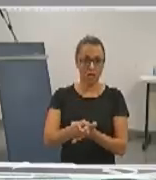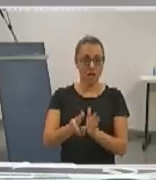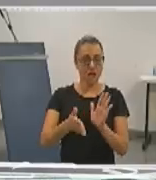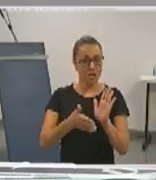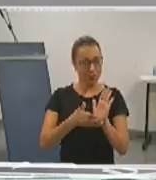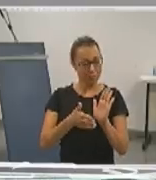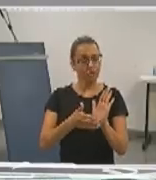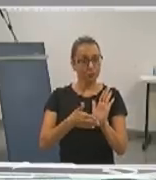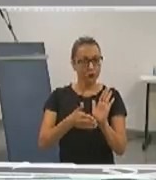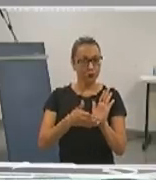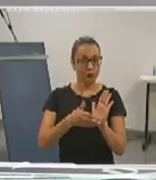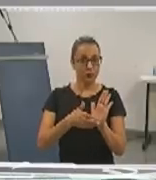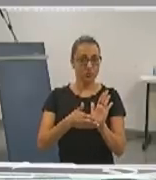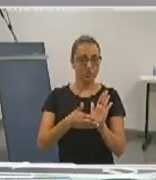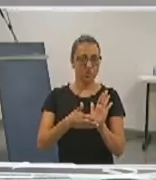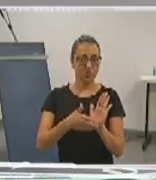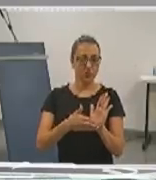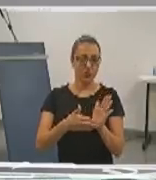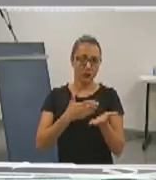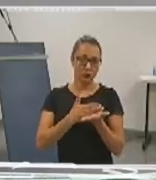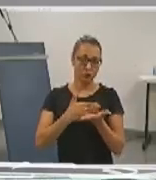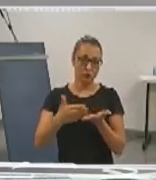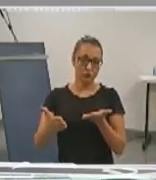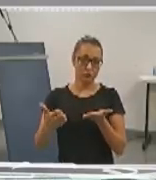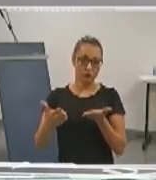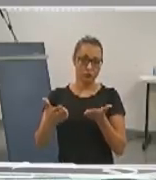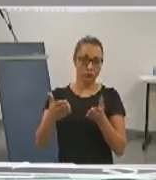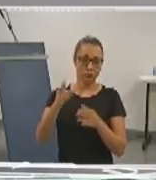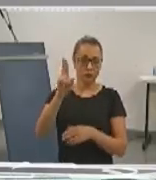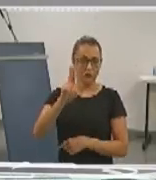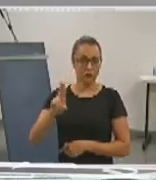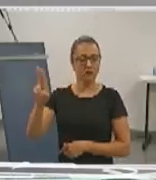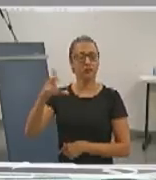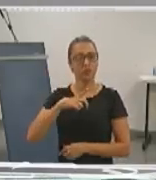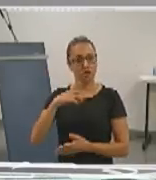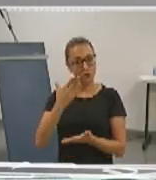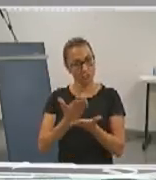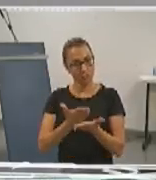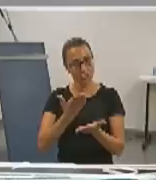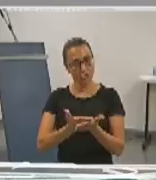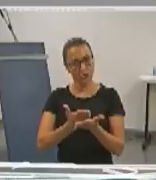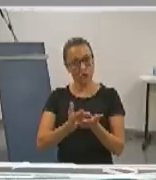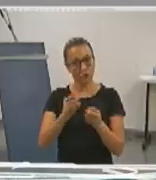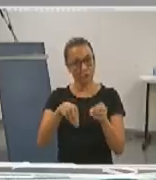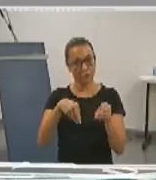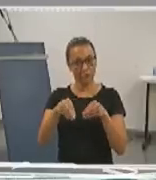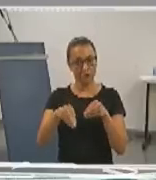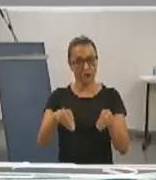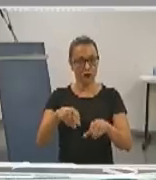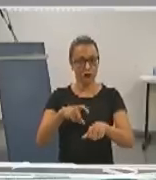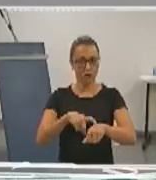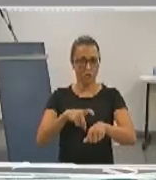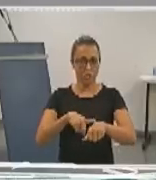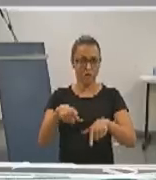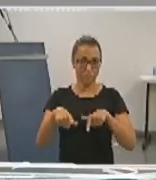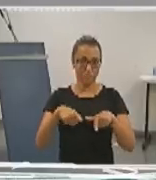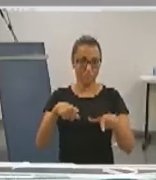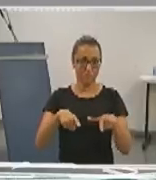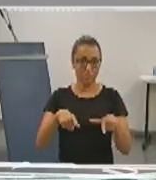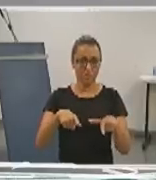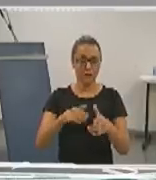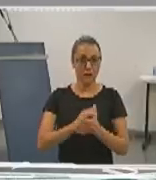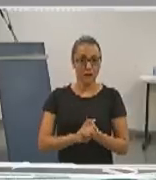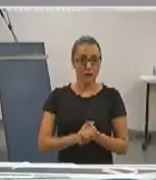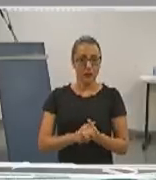quando nós entramos na universidade era de um estudo sobre a flexibilização. E, graças ao trabalho